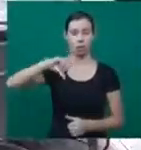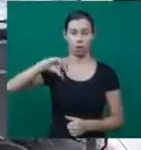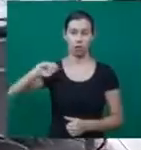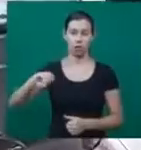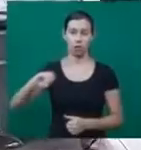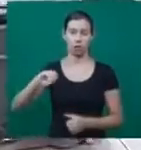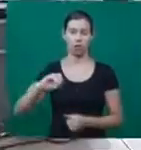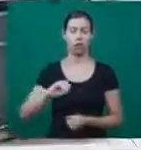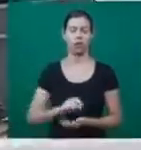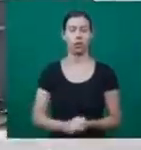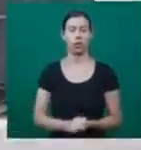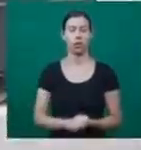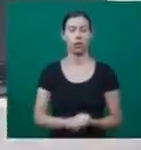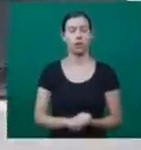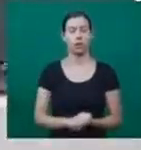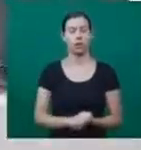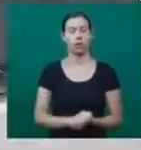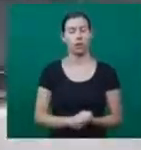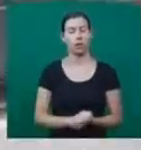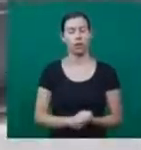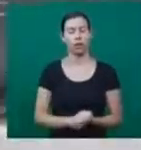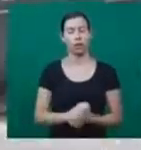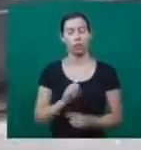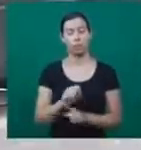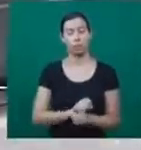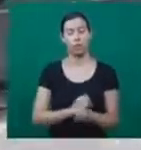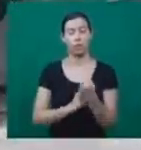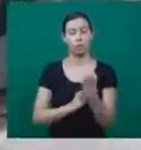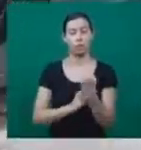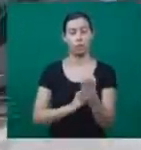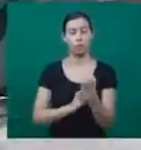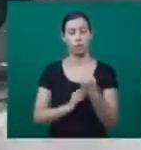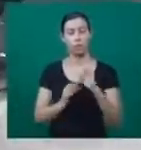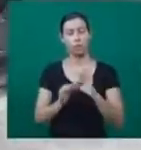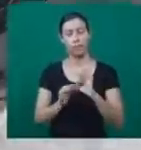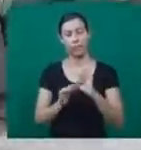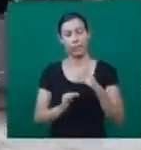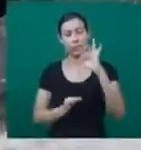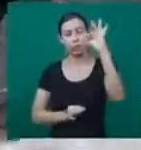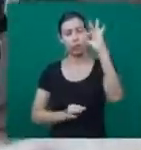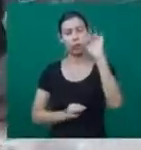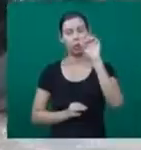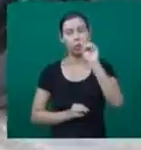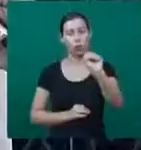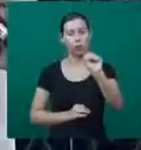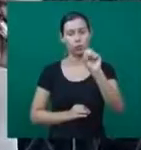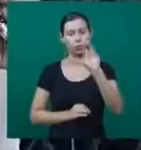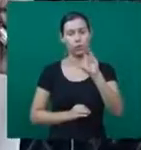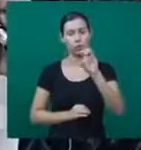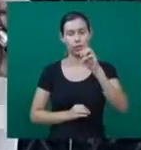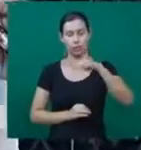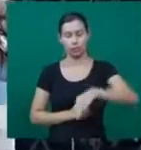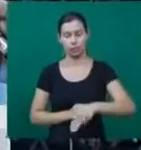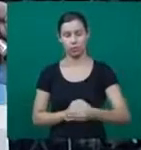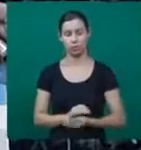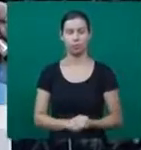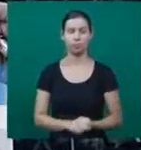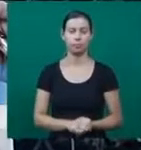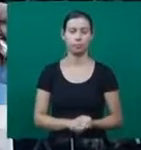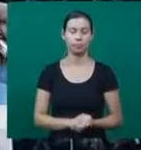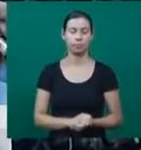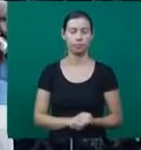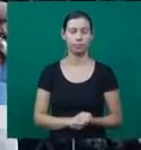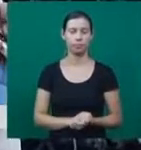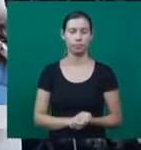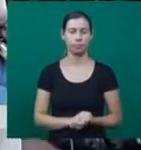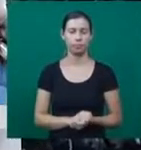8cm em um mês e teve que buscar ajuda psicológica para aceitar a altura. Imagina uma mãe levando